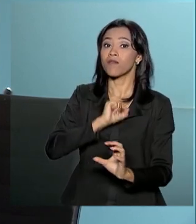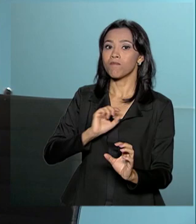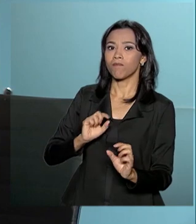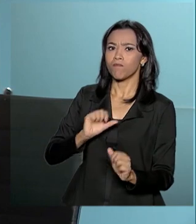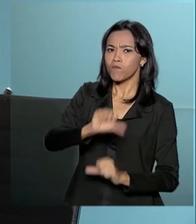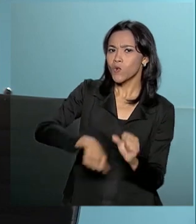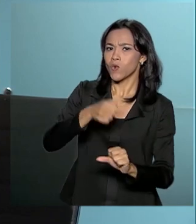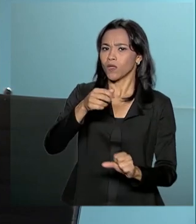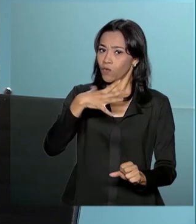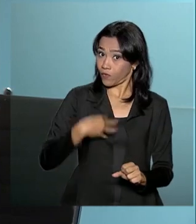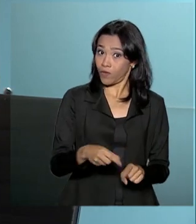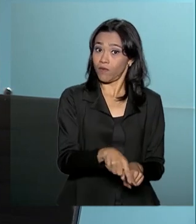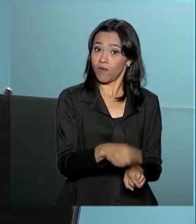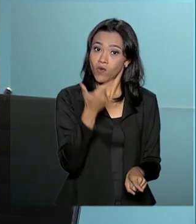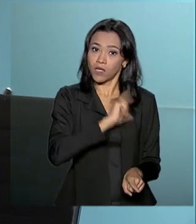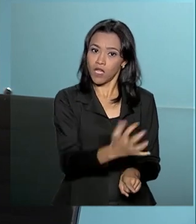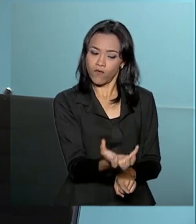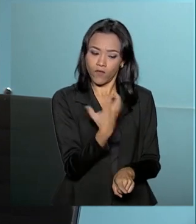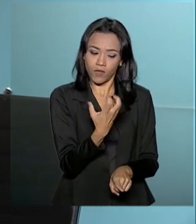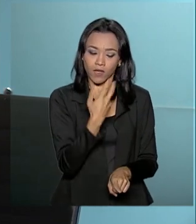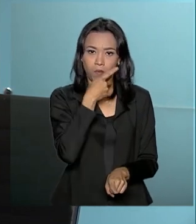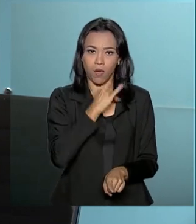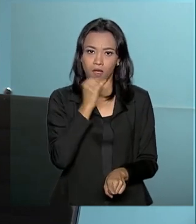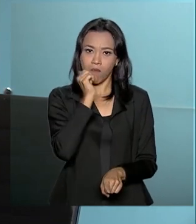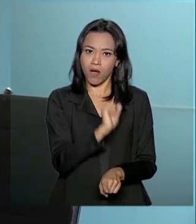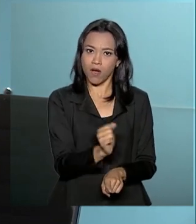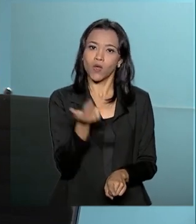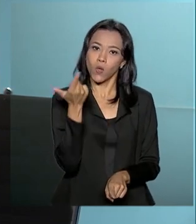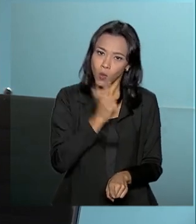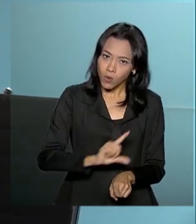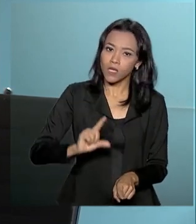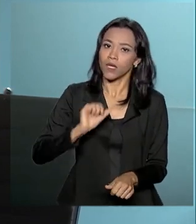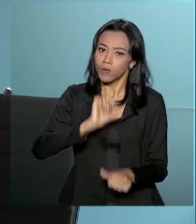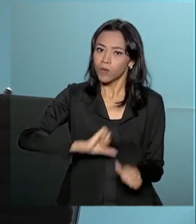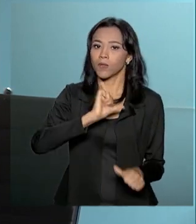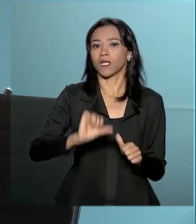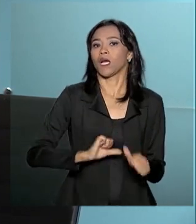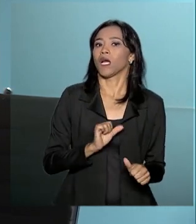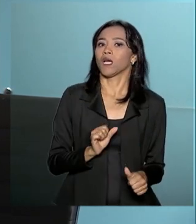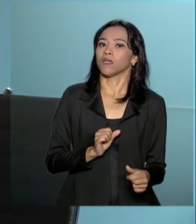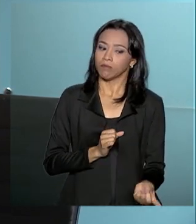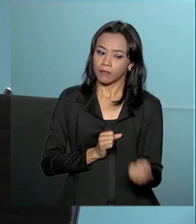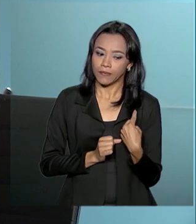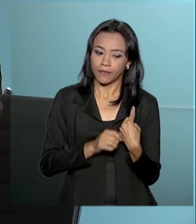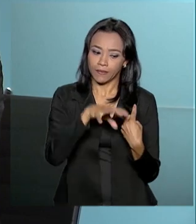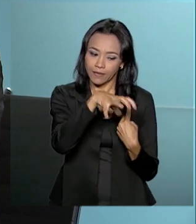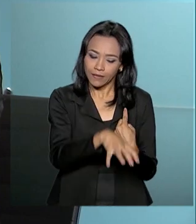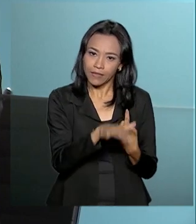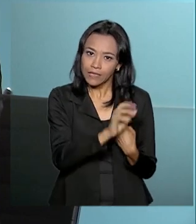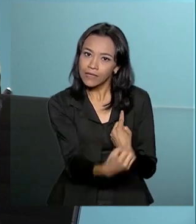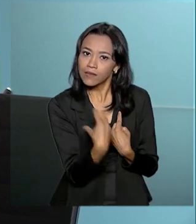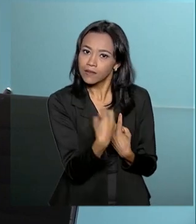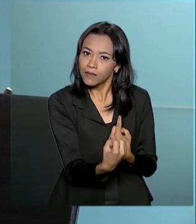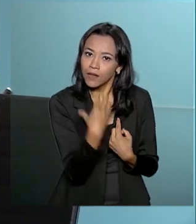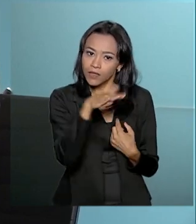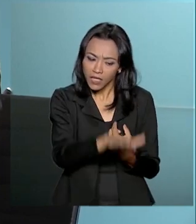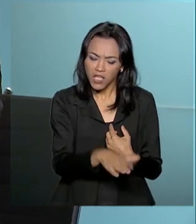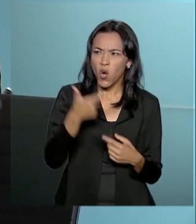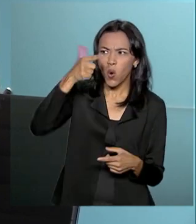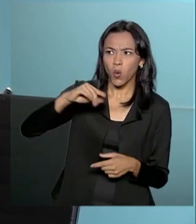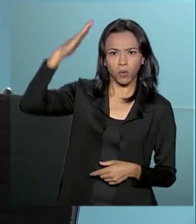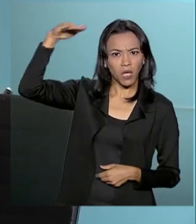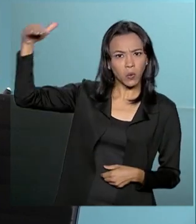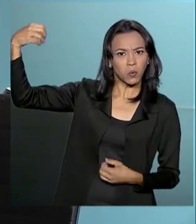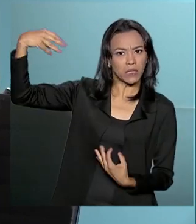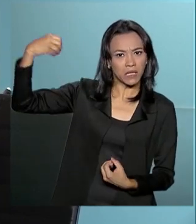pai é o filho. Ele consegue fazer o pai e a mãe fazerem determinadas coisas, que se for um outro adulto que